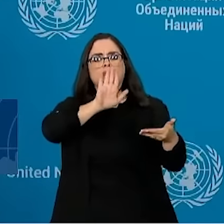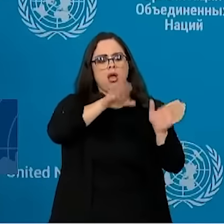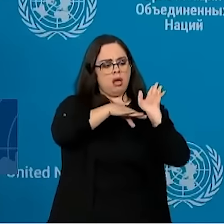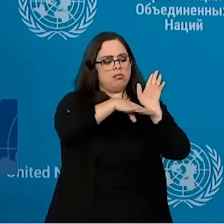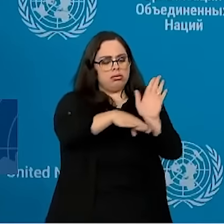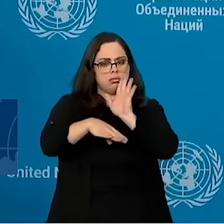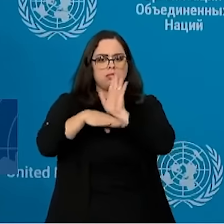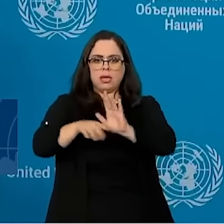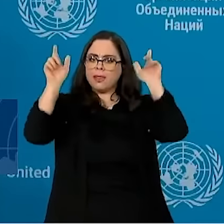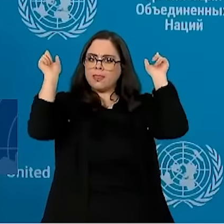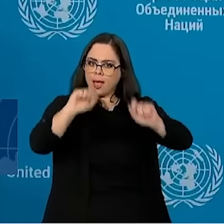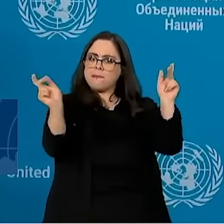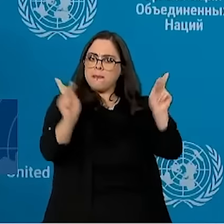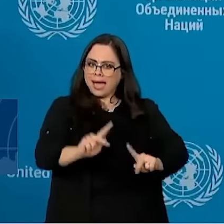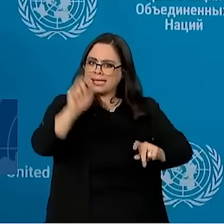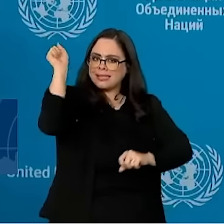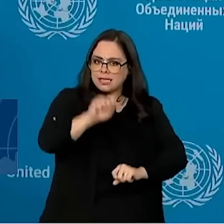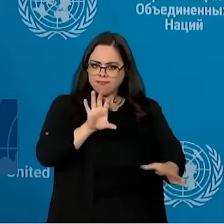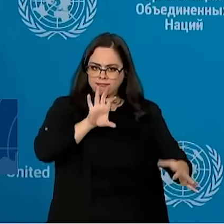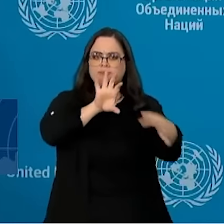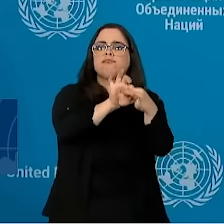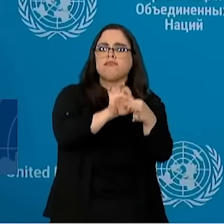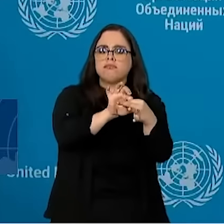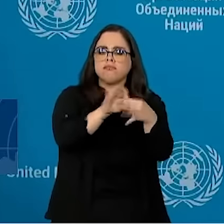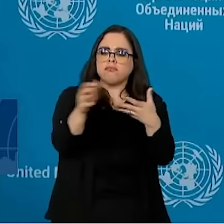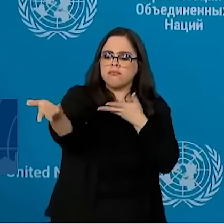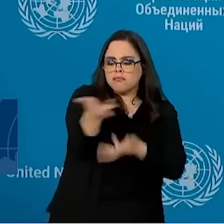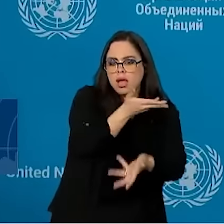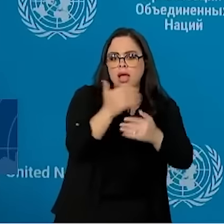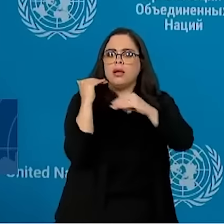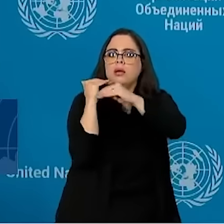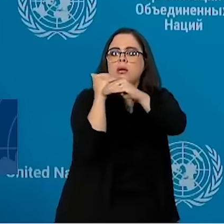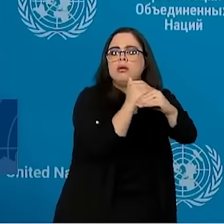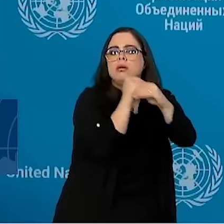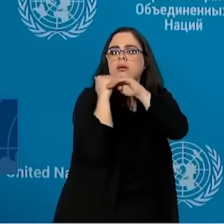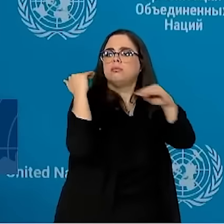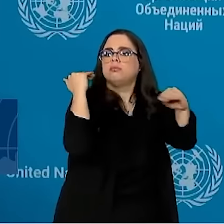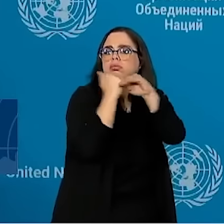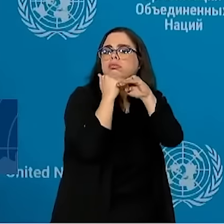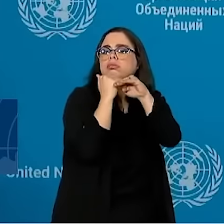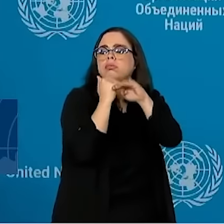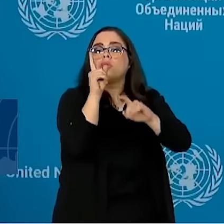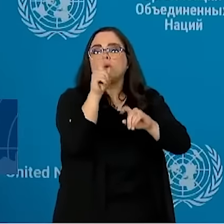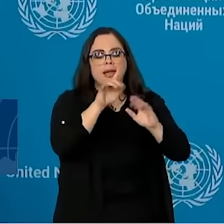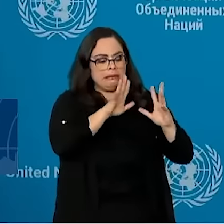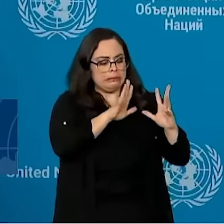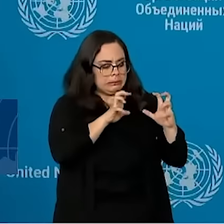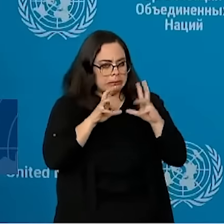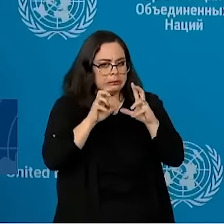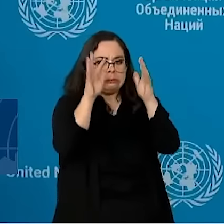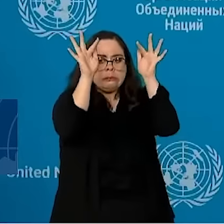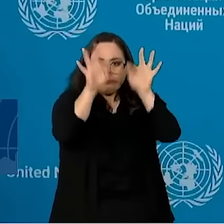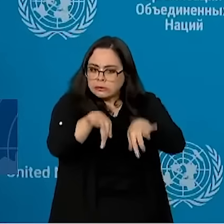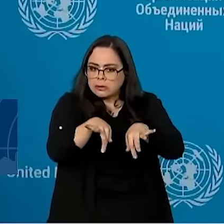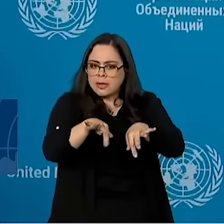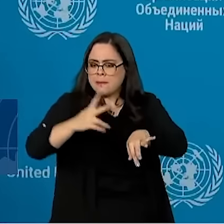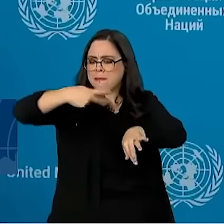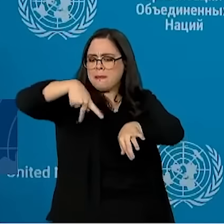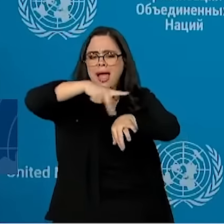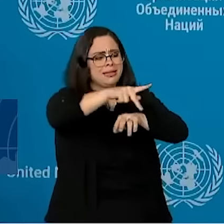encontrar um caminho de paz, a encontrar um denominador comum para que a guerra termine e os dois países